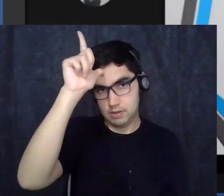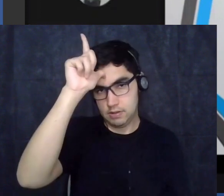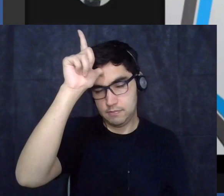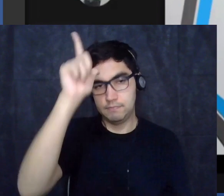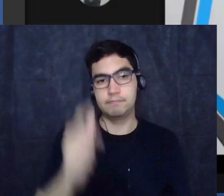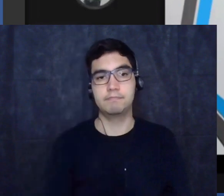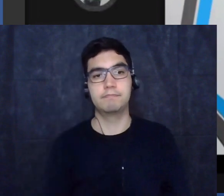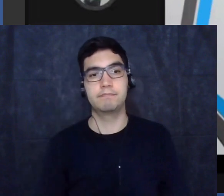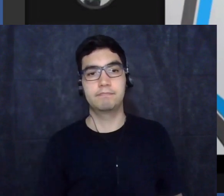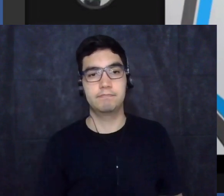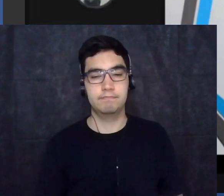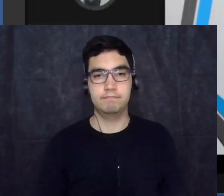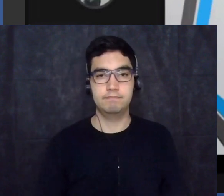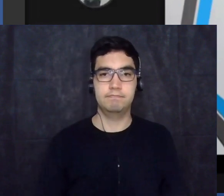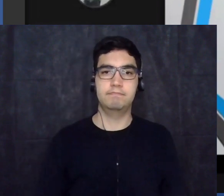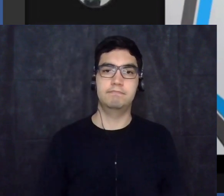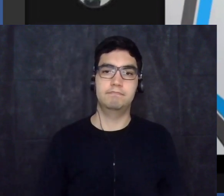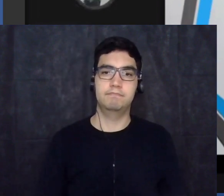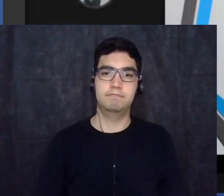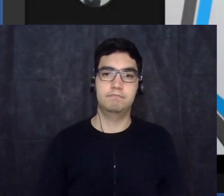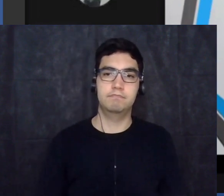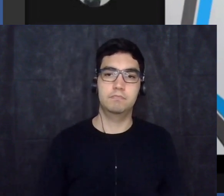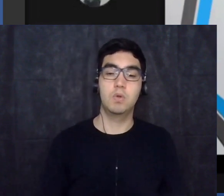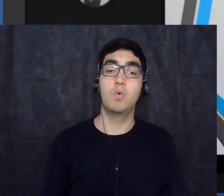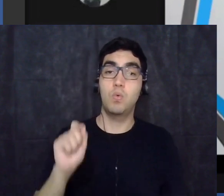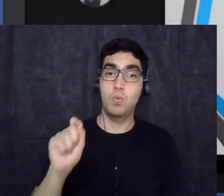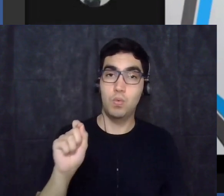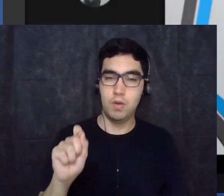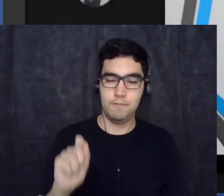que era a constituição